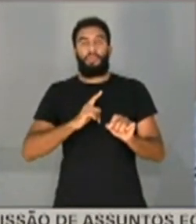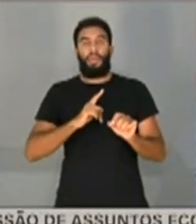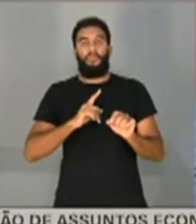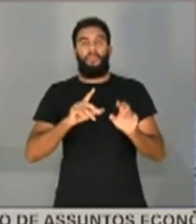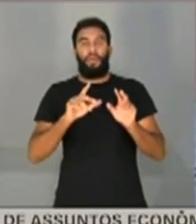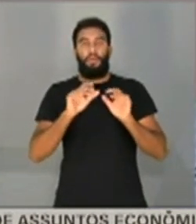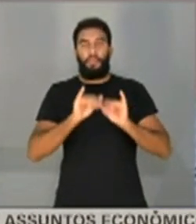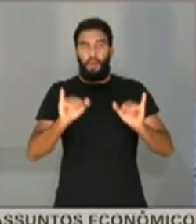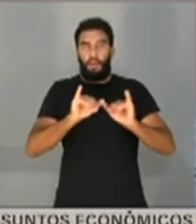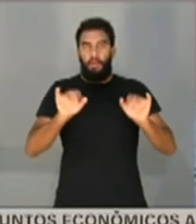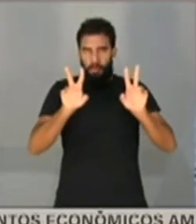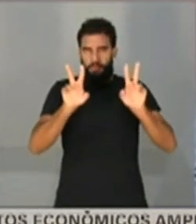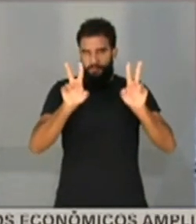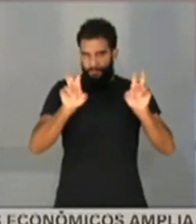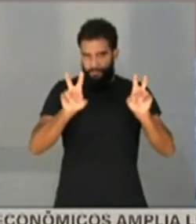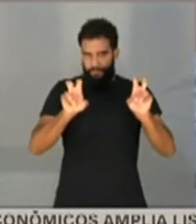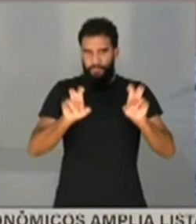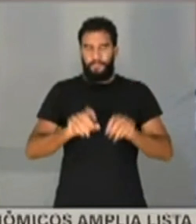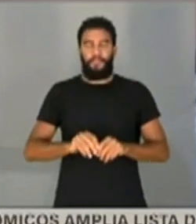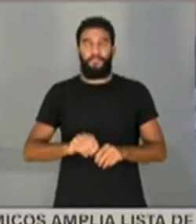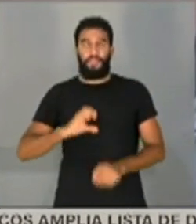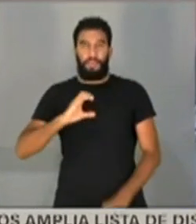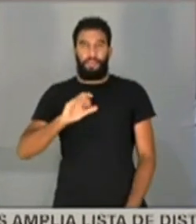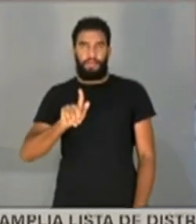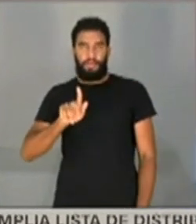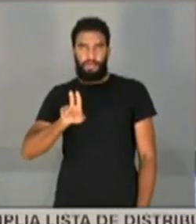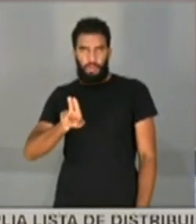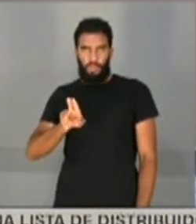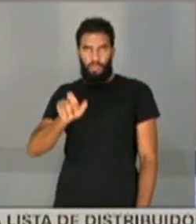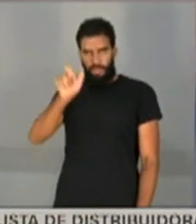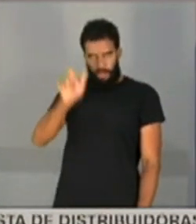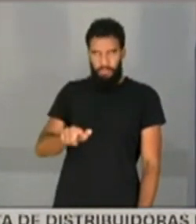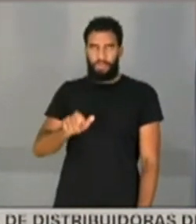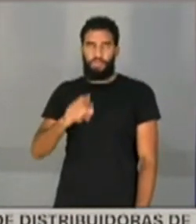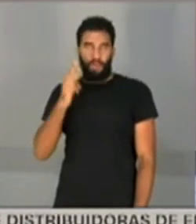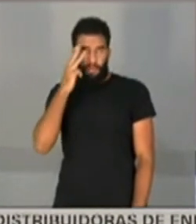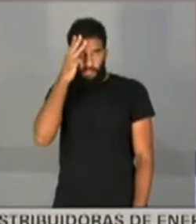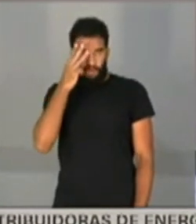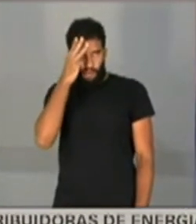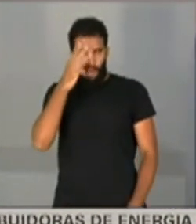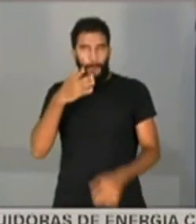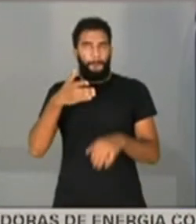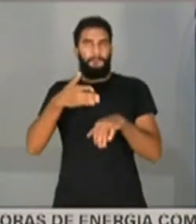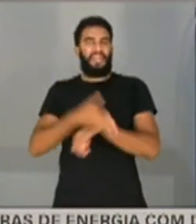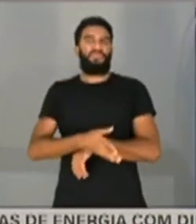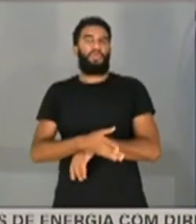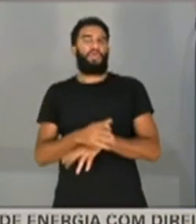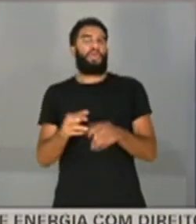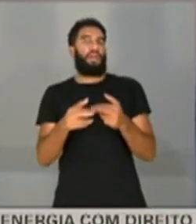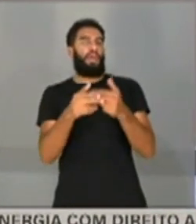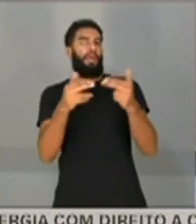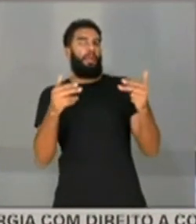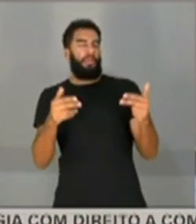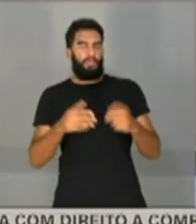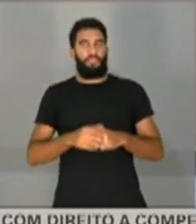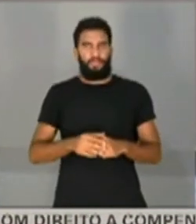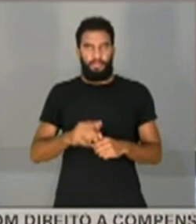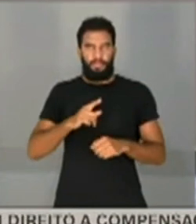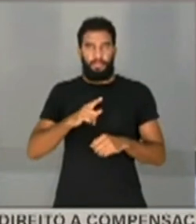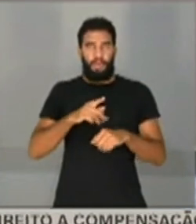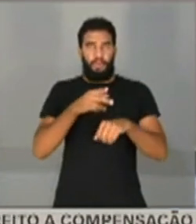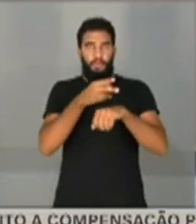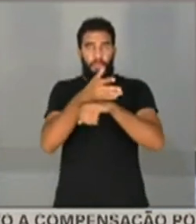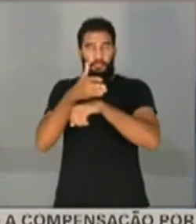aspas, a CGU do Wagner Rosário participou dessa coisa, teve acesso a tudo